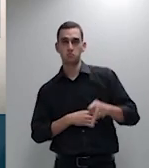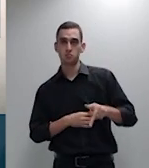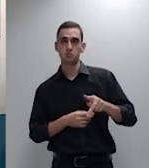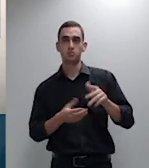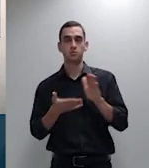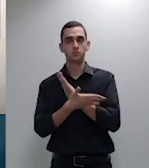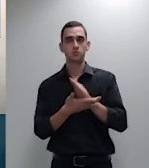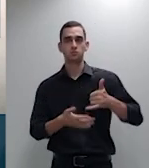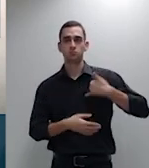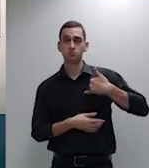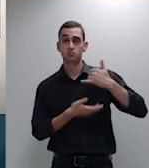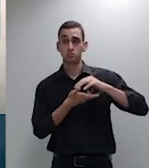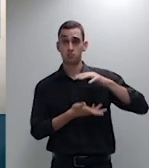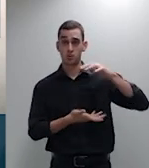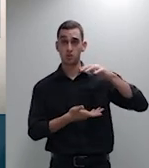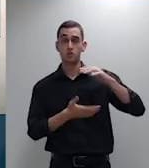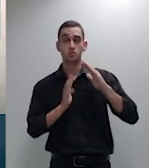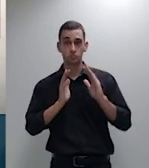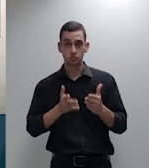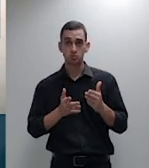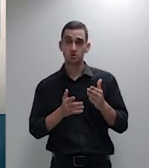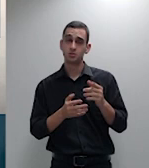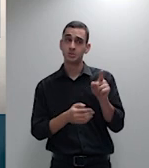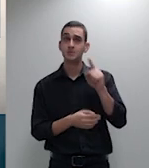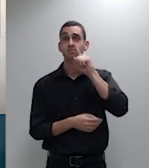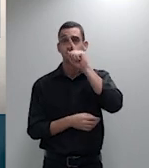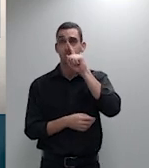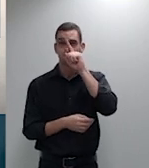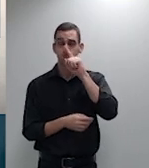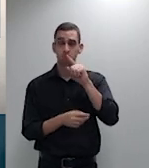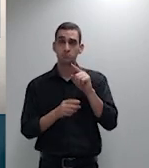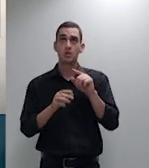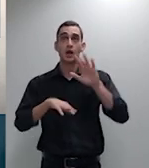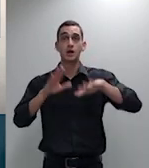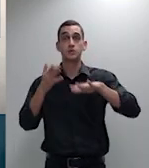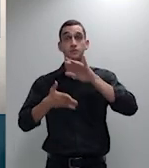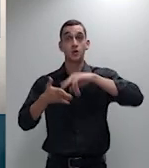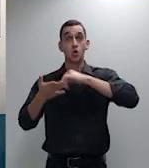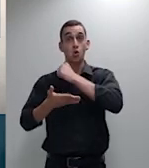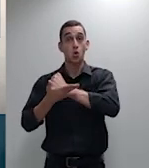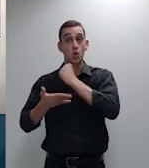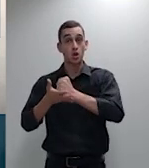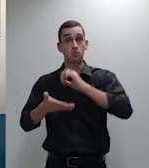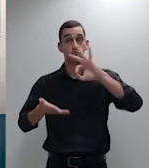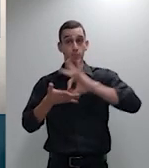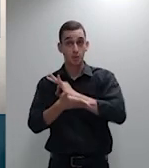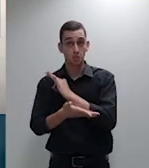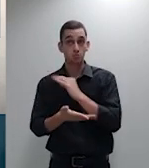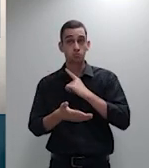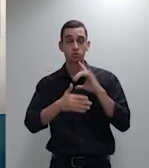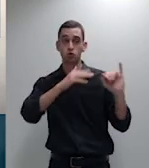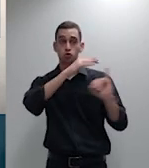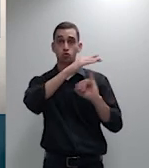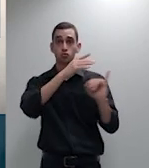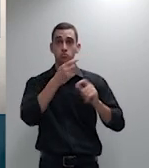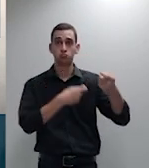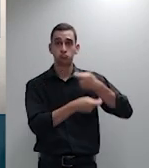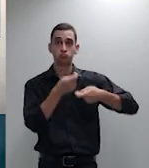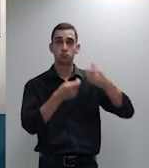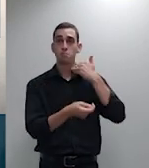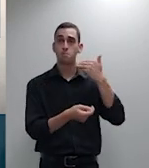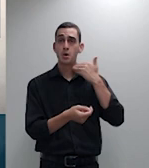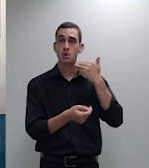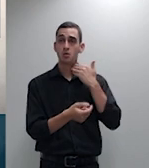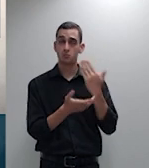assinam contratos com instituições financeiras e bancárias em que a